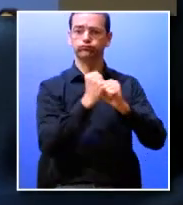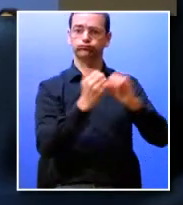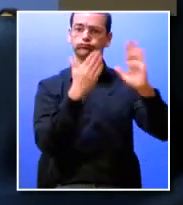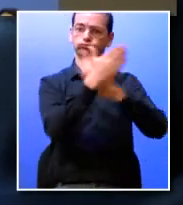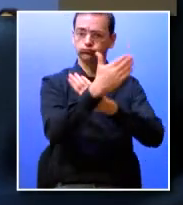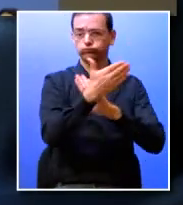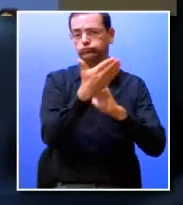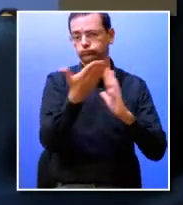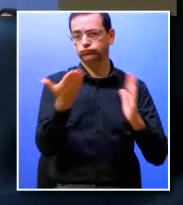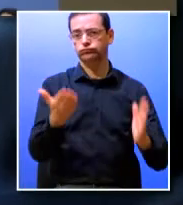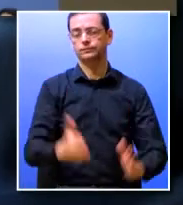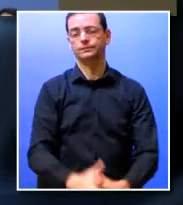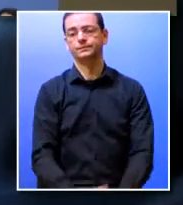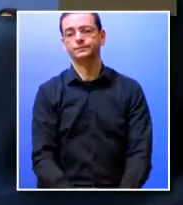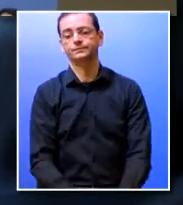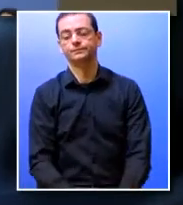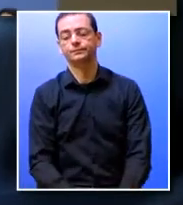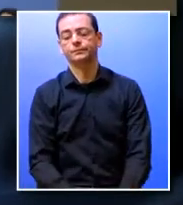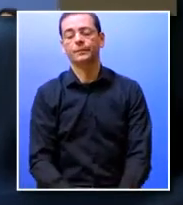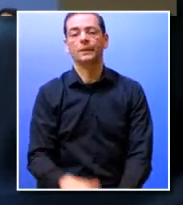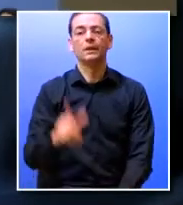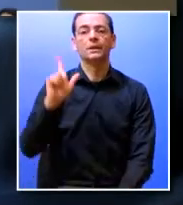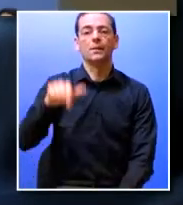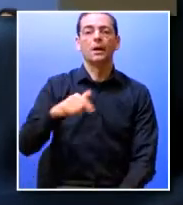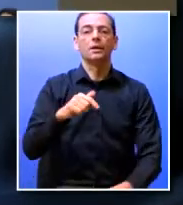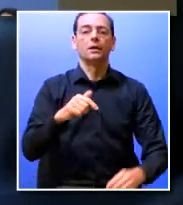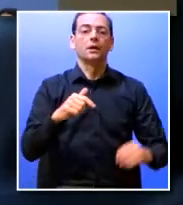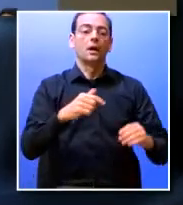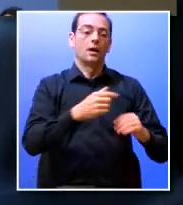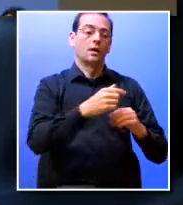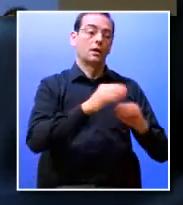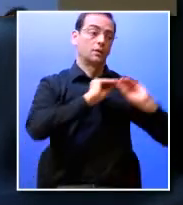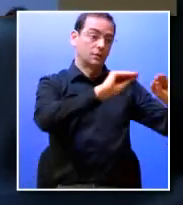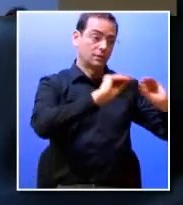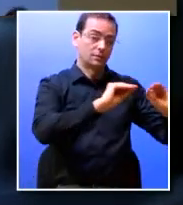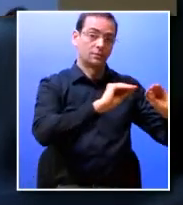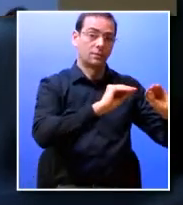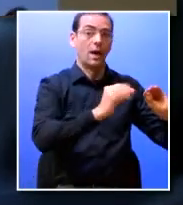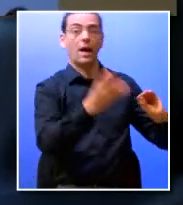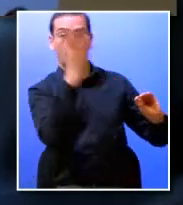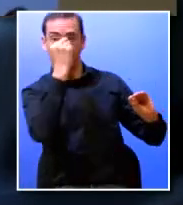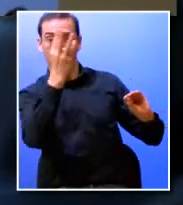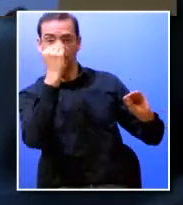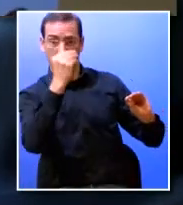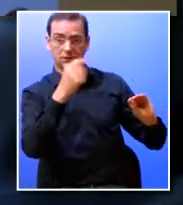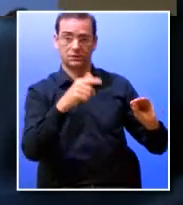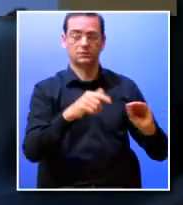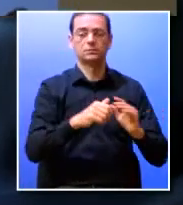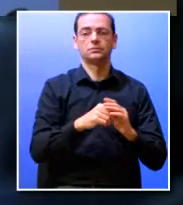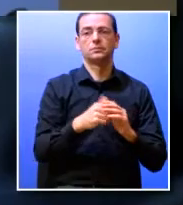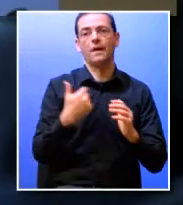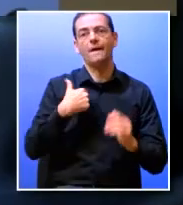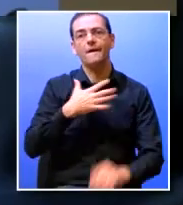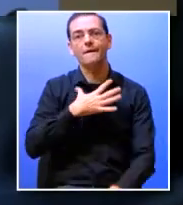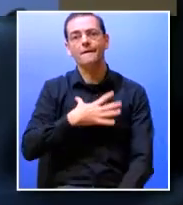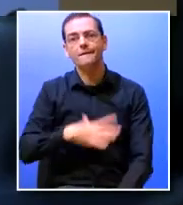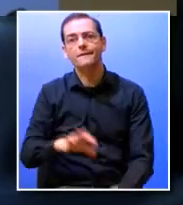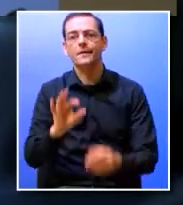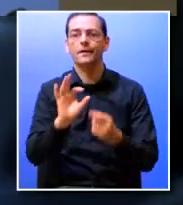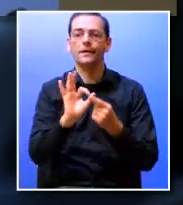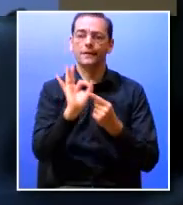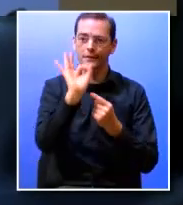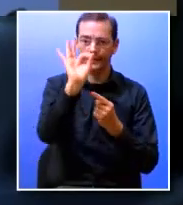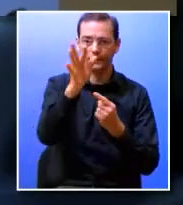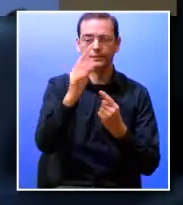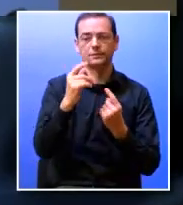ao nível do processo ensino-aprendizagem gostava de vos realçar então a parte